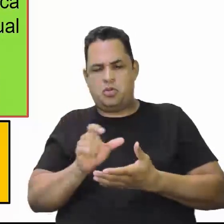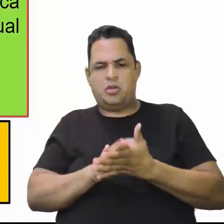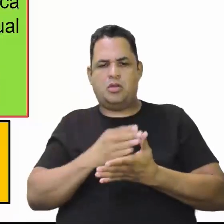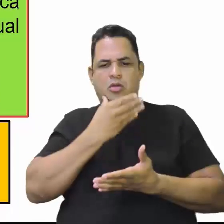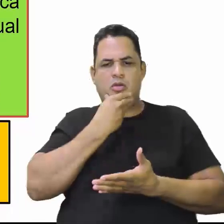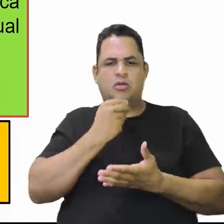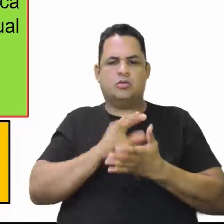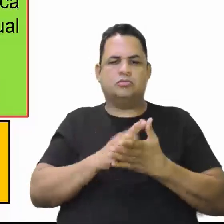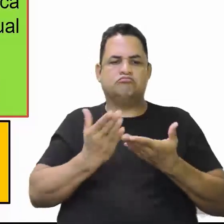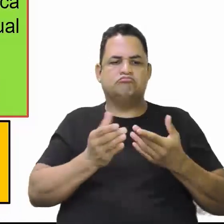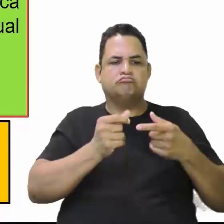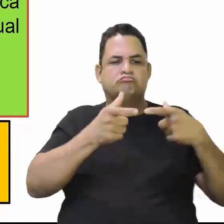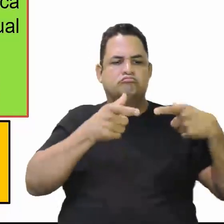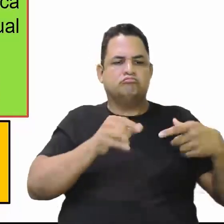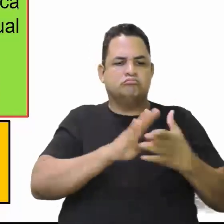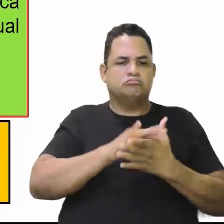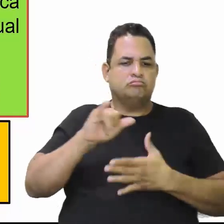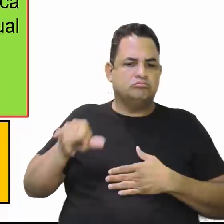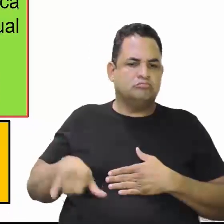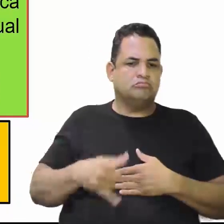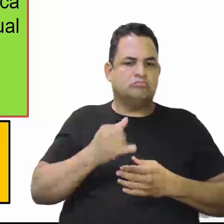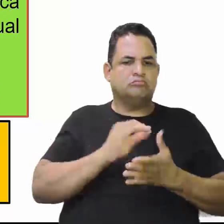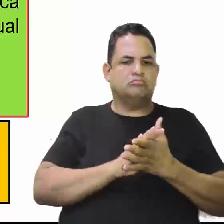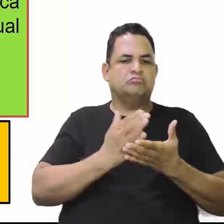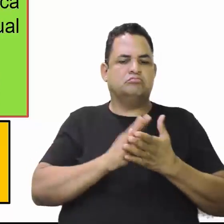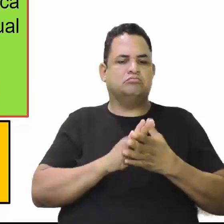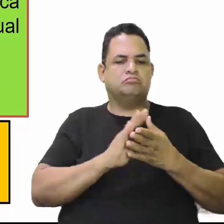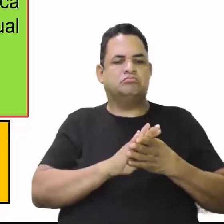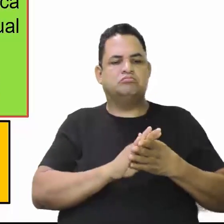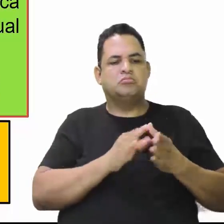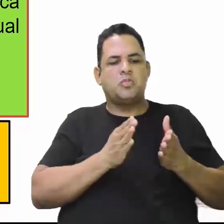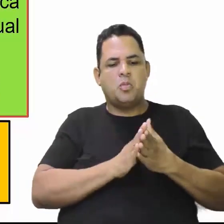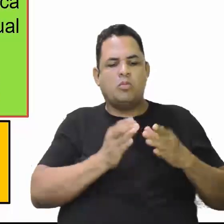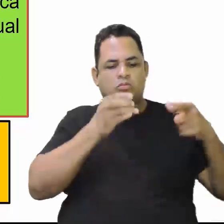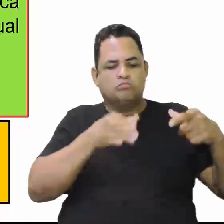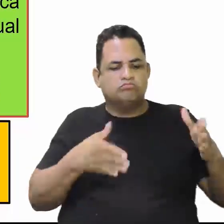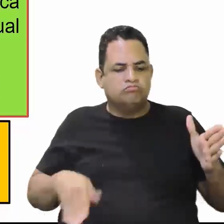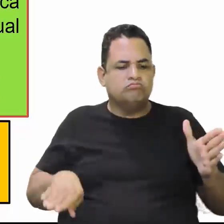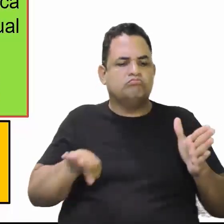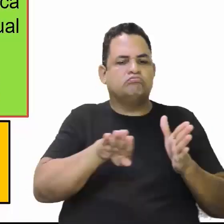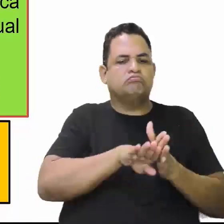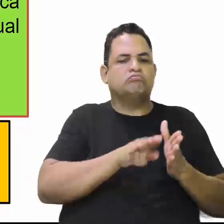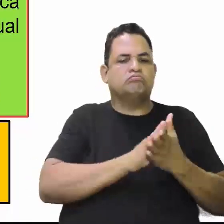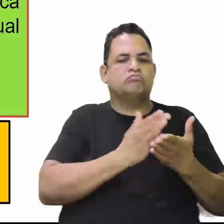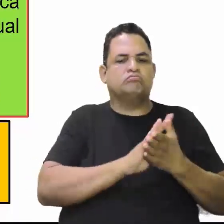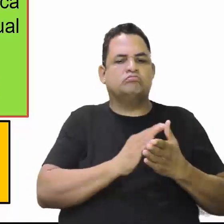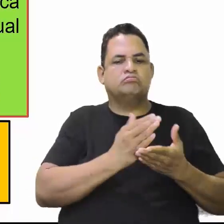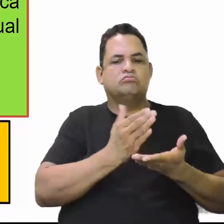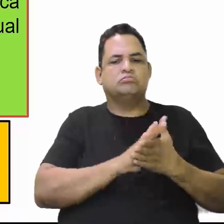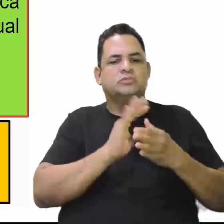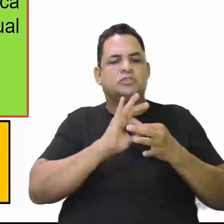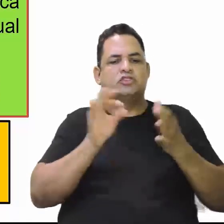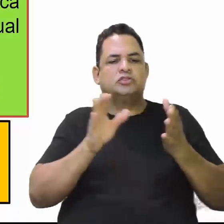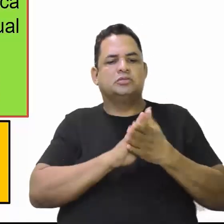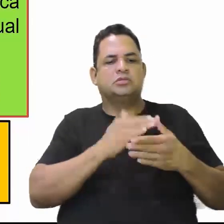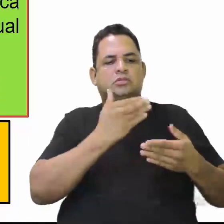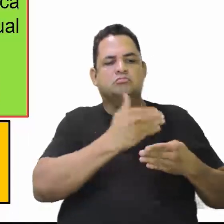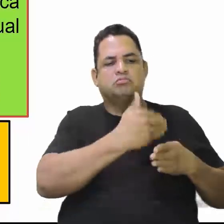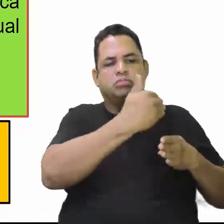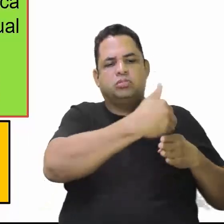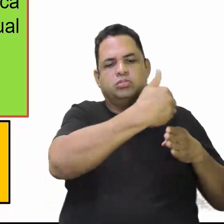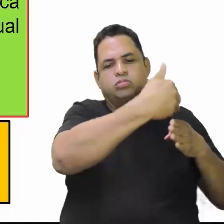onde se fixou aproveitando o antigo porto abandonado desse velho Pimentel para empilhar lenha que era vendida aos